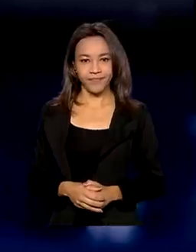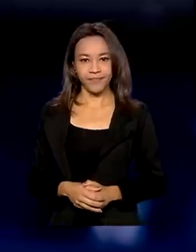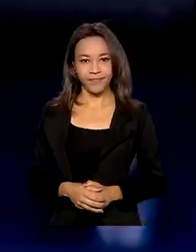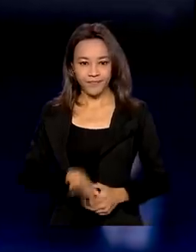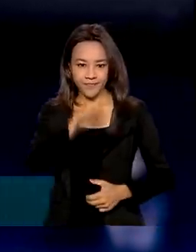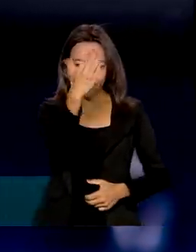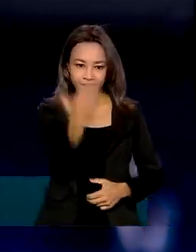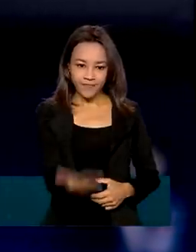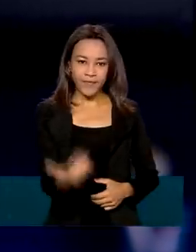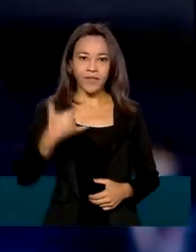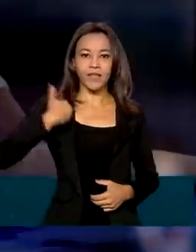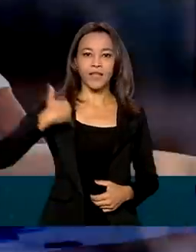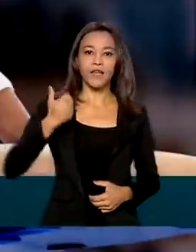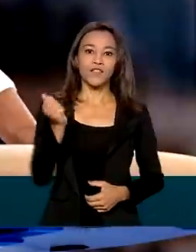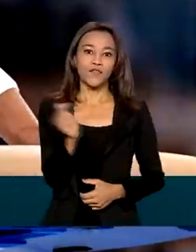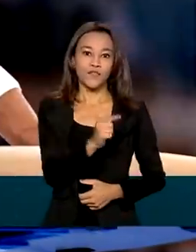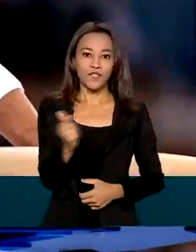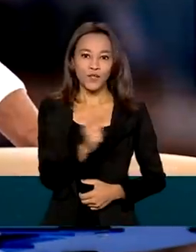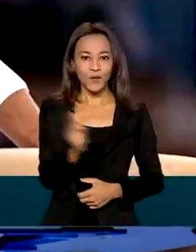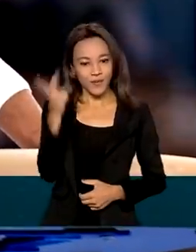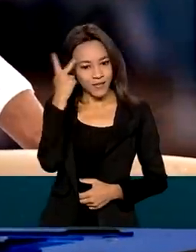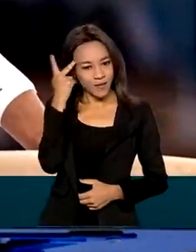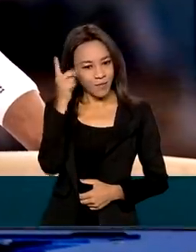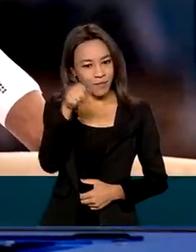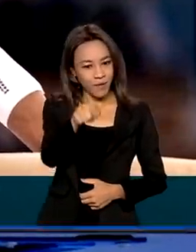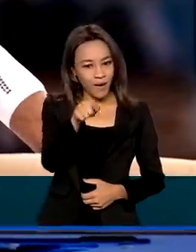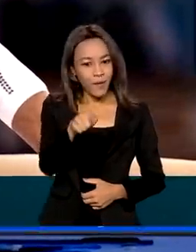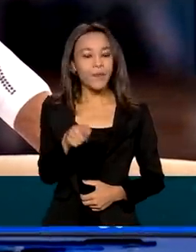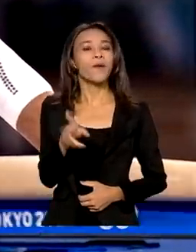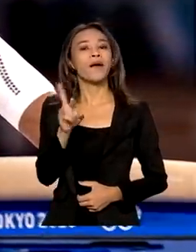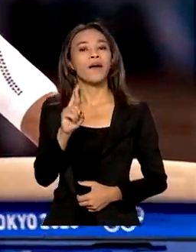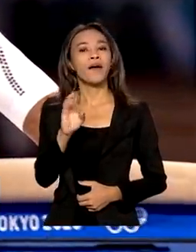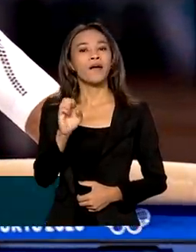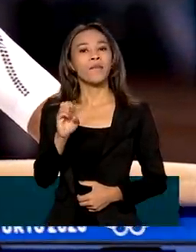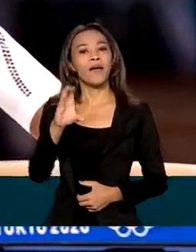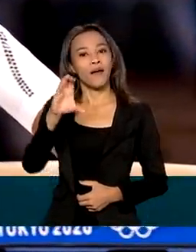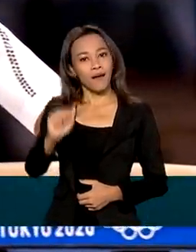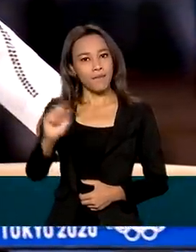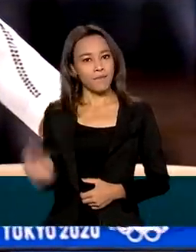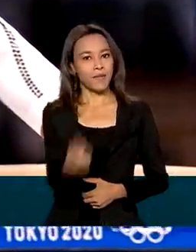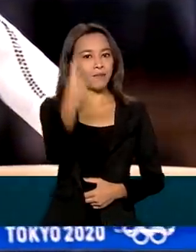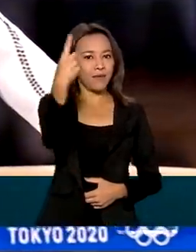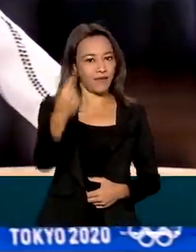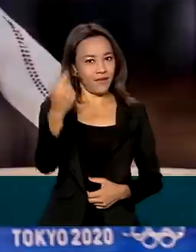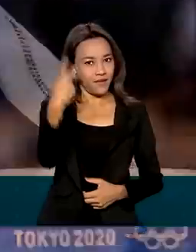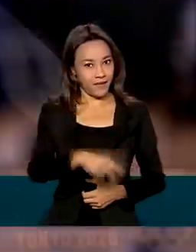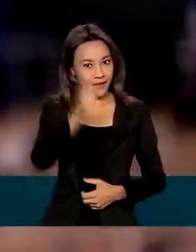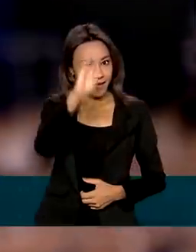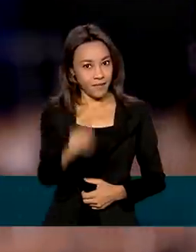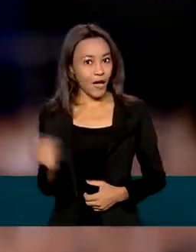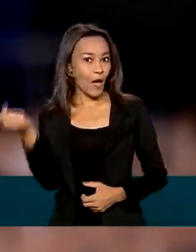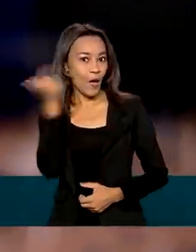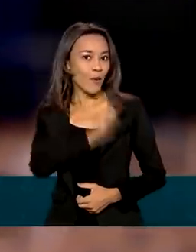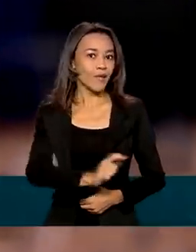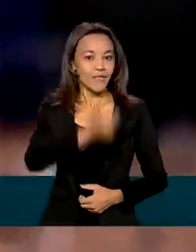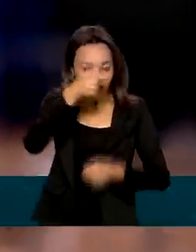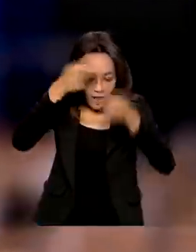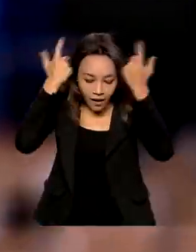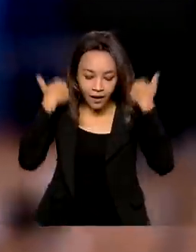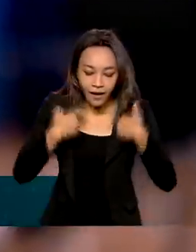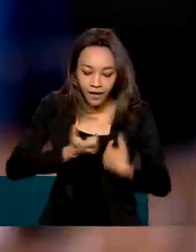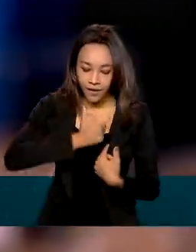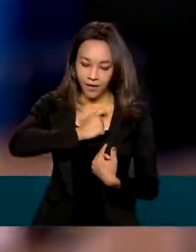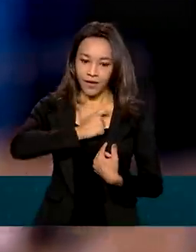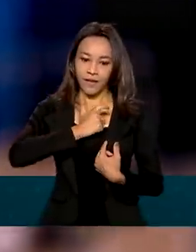Aos 22 anos, a paulista Rebeca Andrade é a primeira brasileira a conquistar a medalha de ouro na ginástica